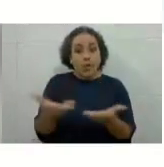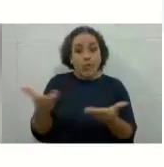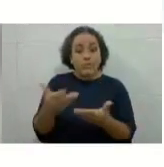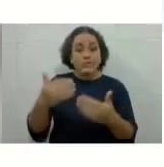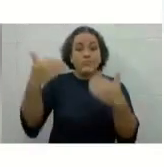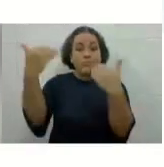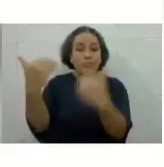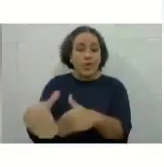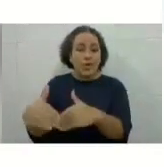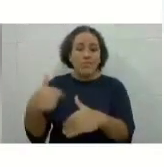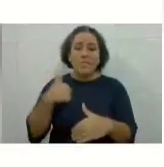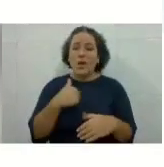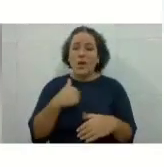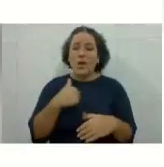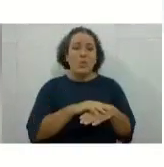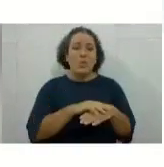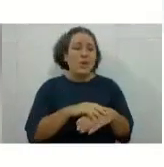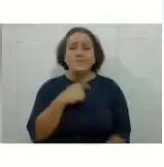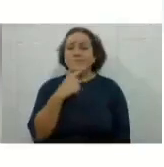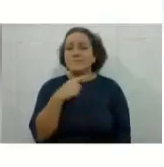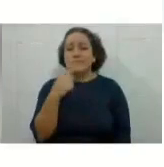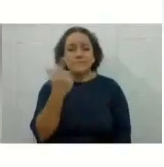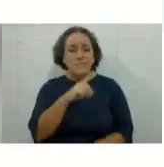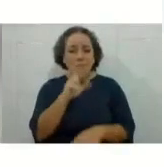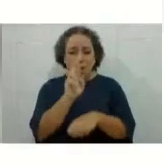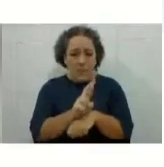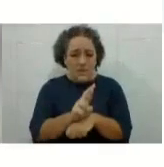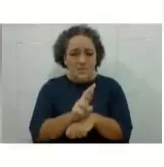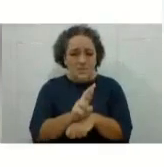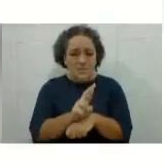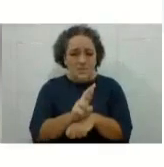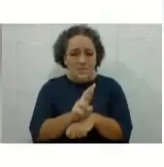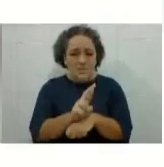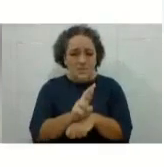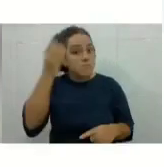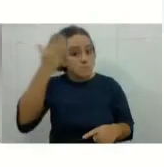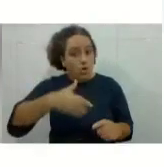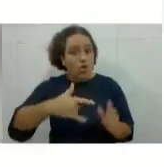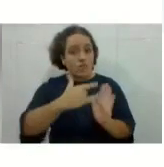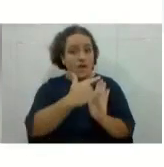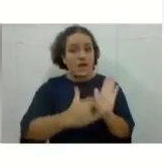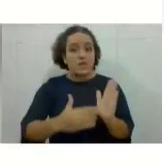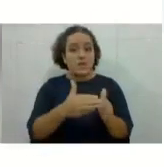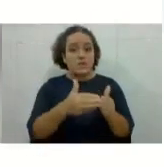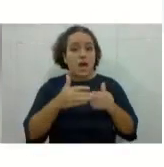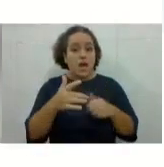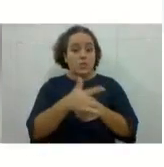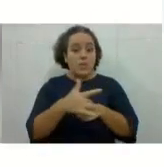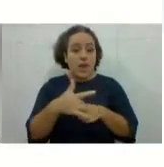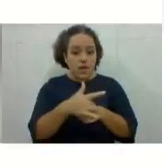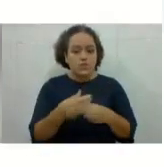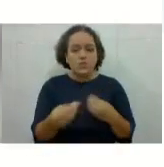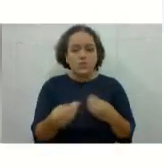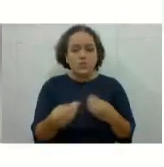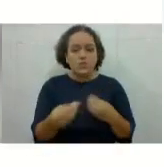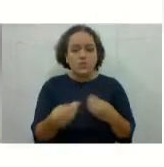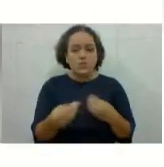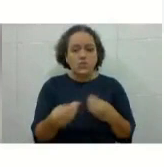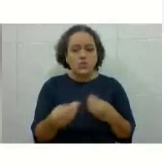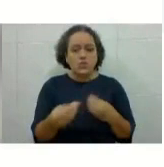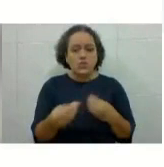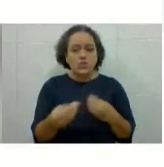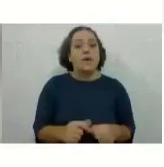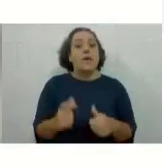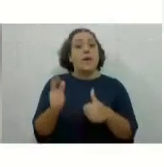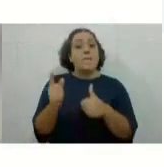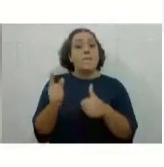recuperação, mas tem um atestado médico. O que eu faço? Primeira coisa, você